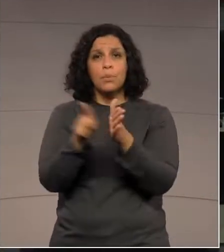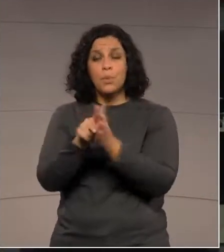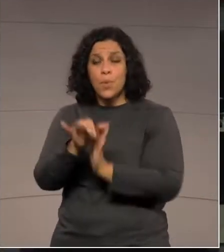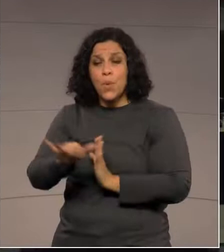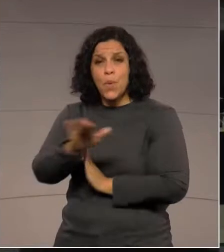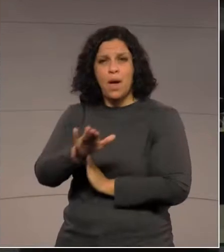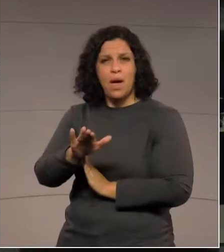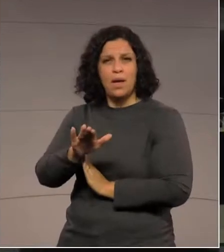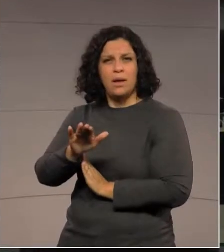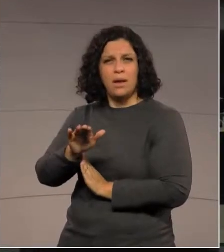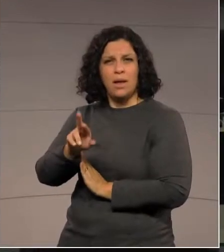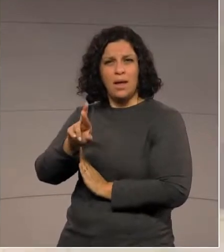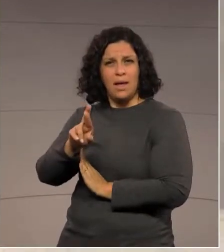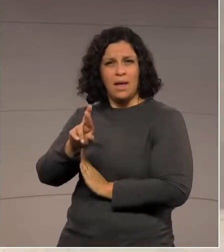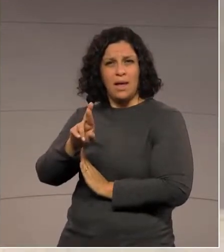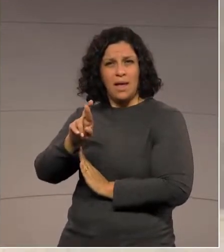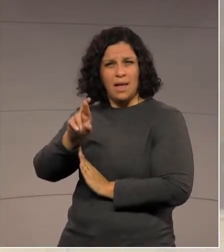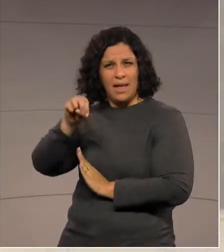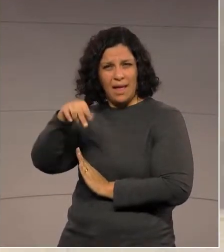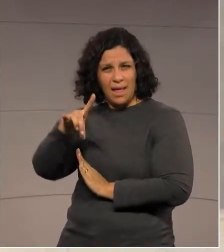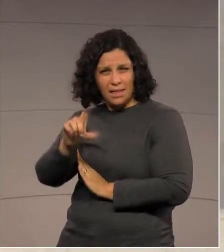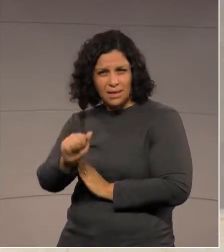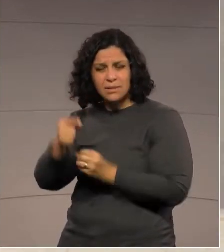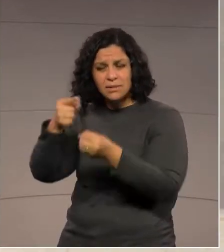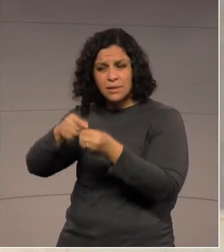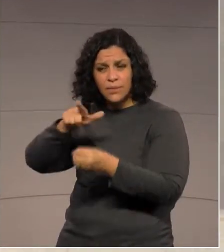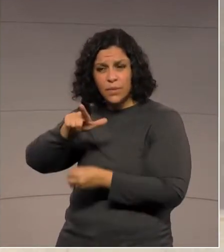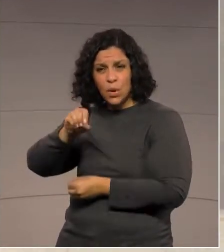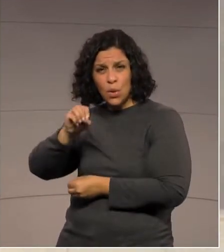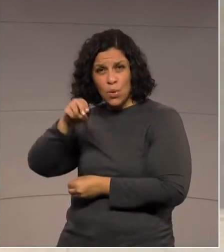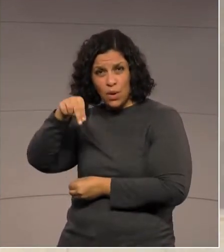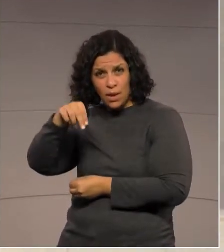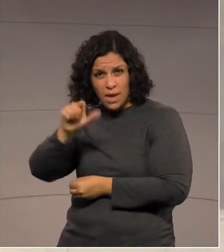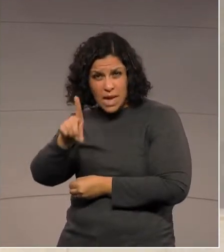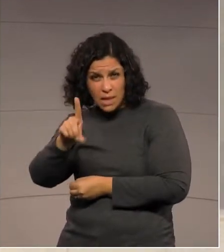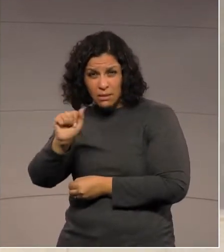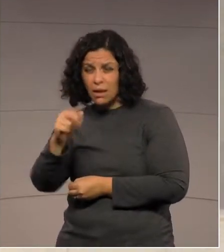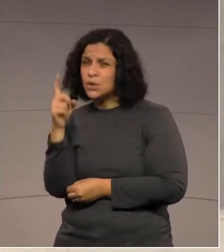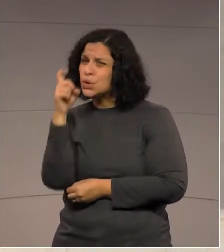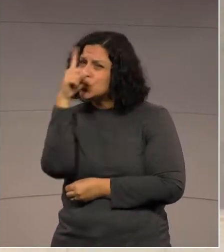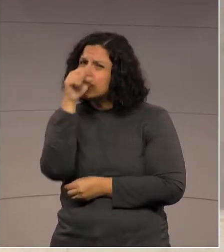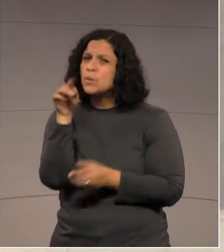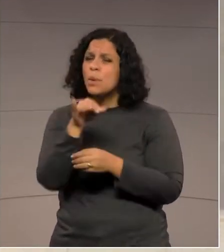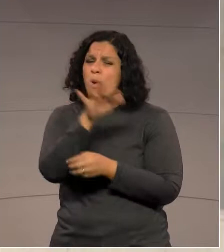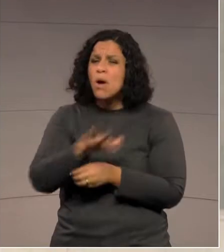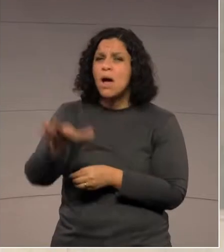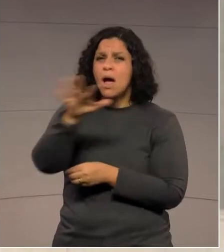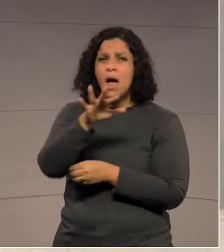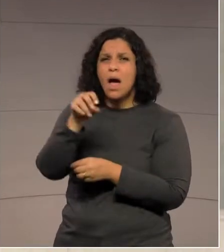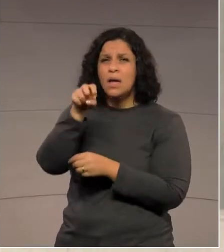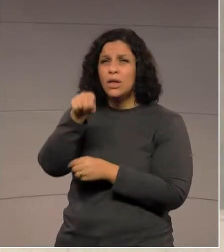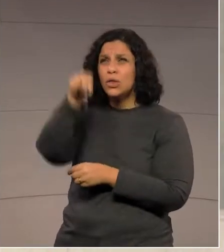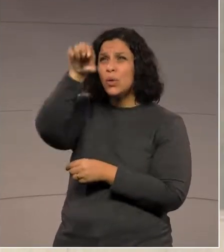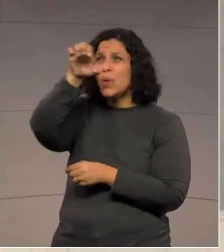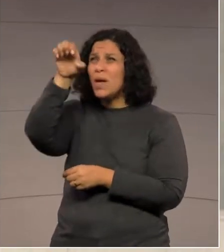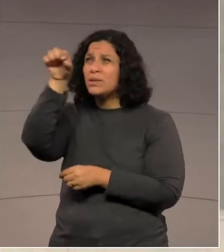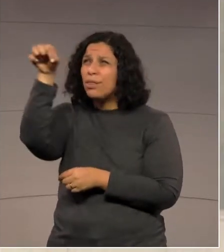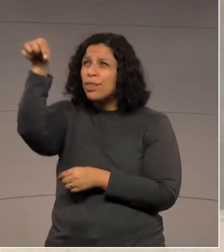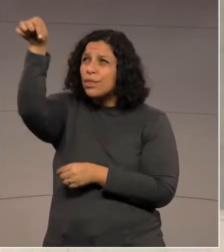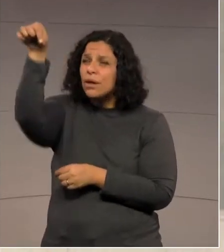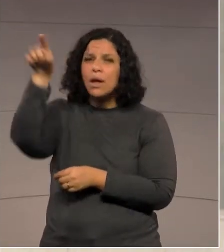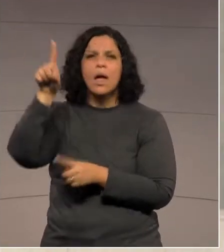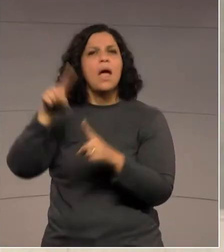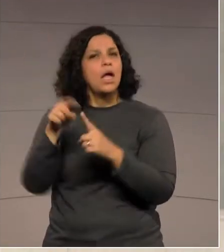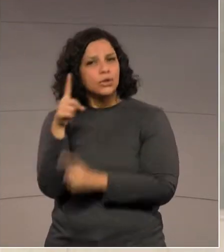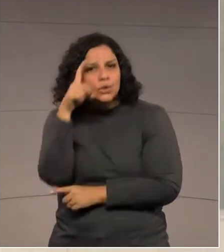especialmente da agência de rendas de Luanda, se cria um grande transtorno para a região do extremo noroeste do Paraná.